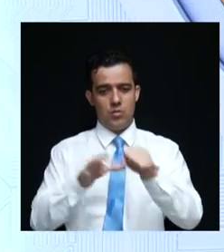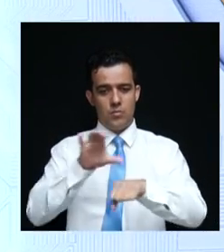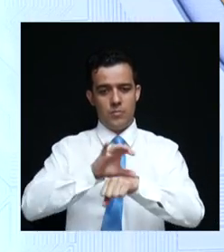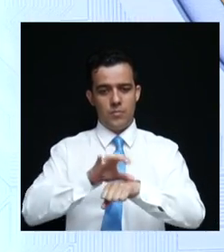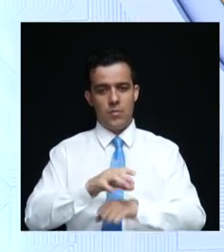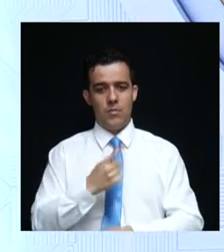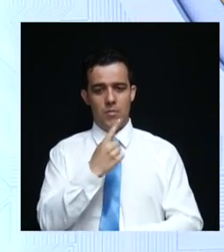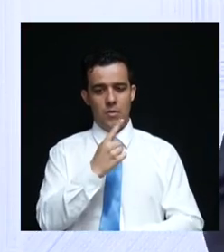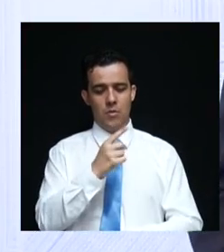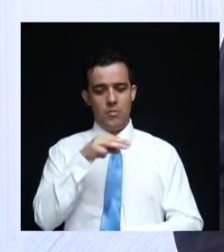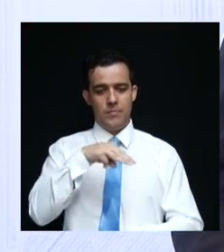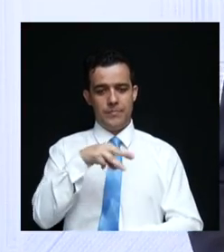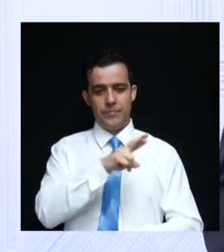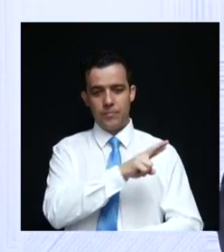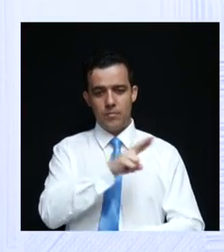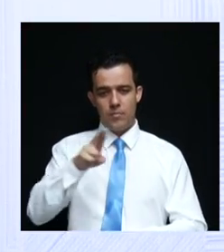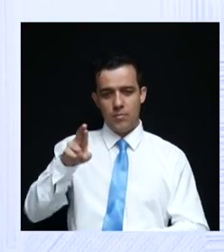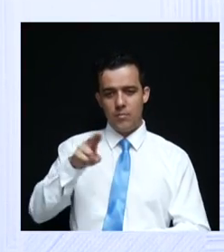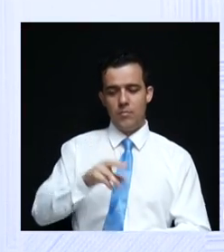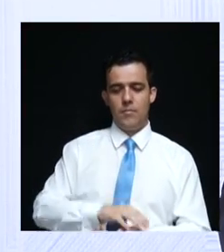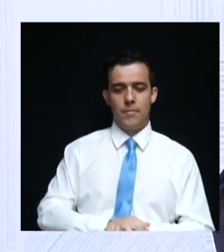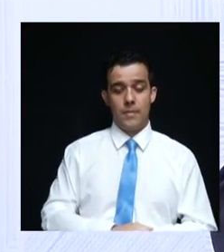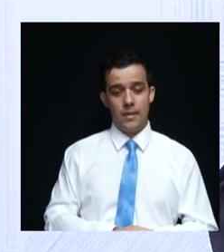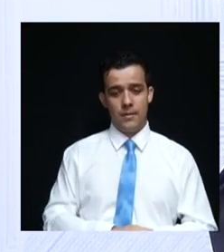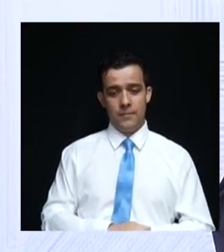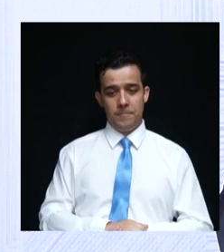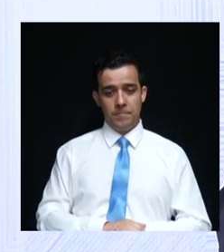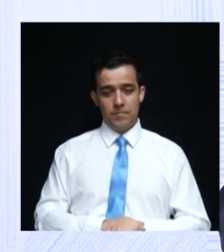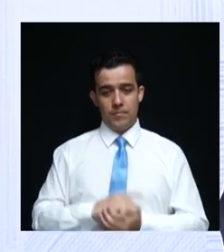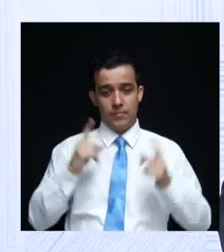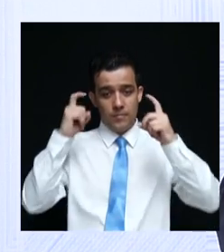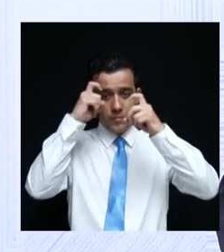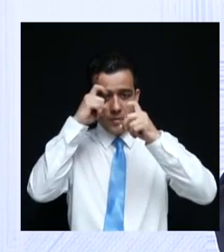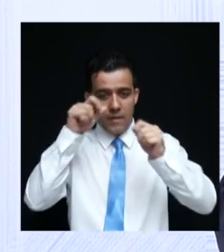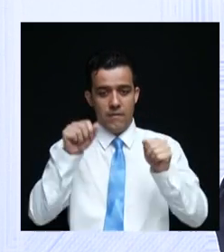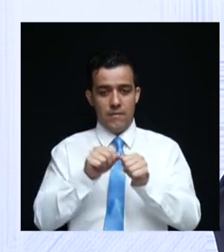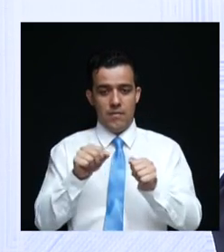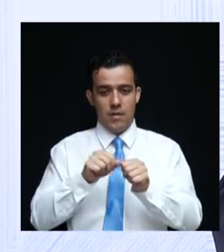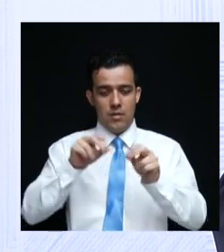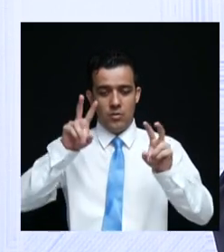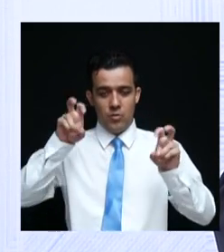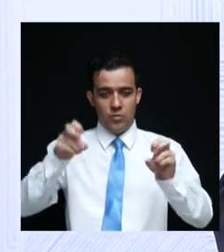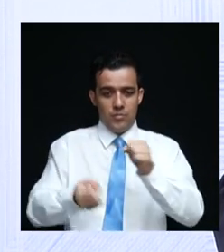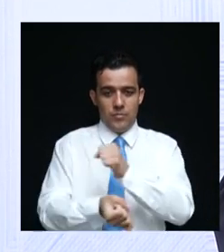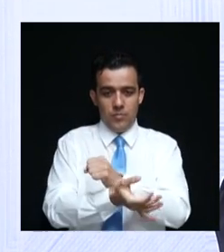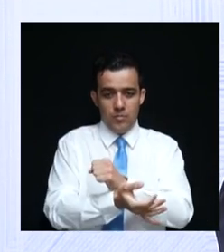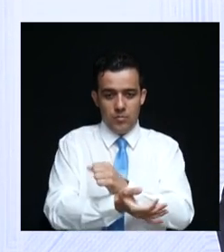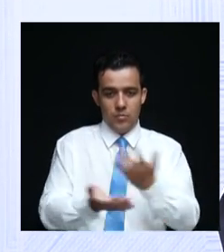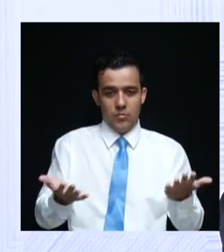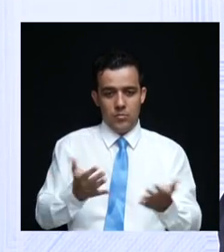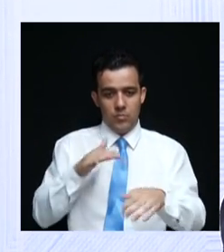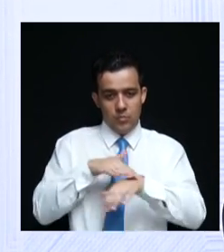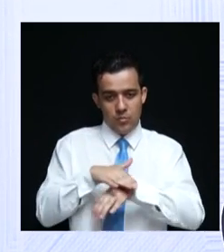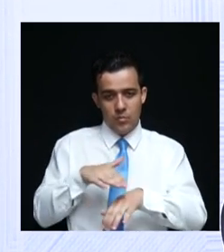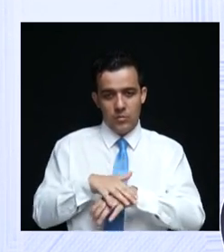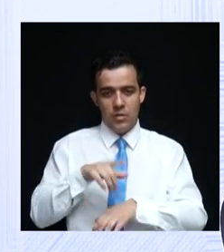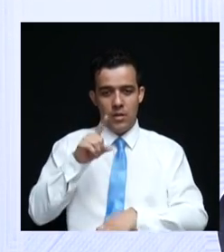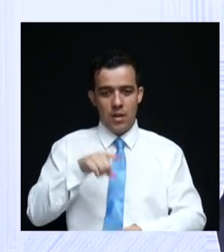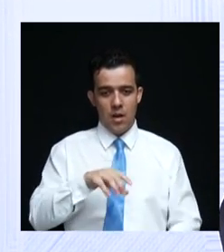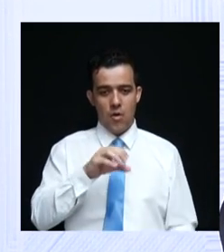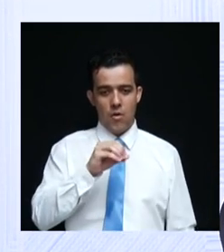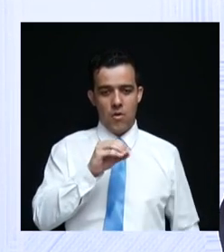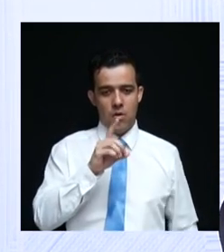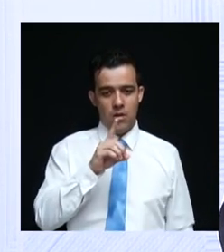Um minuto, candidato. Fica difícil falar em corrupção aqui essa noite, né? É difícil, é Odebrecht,